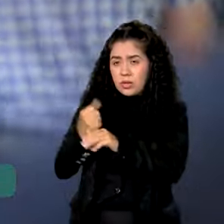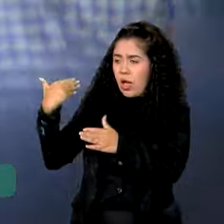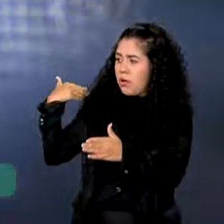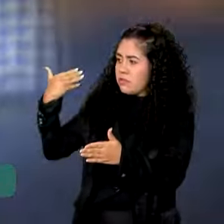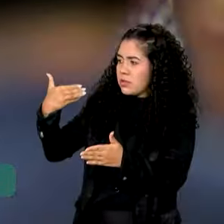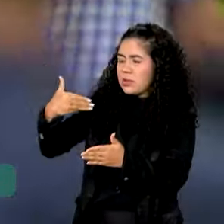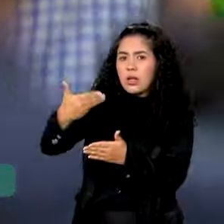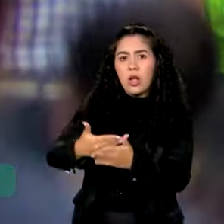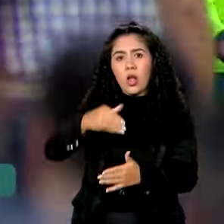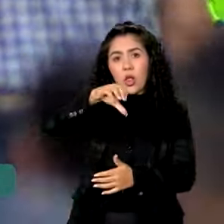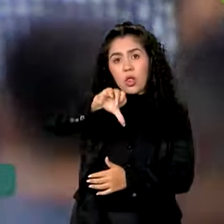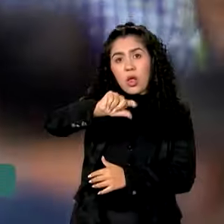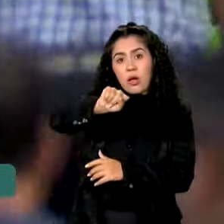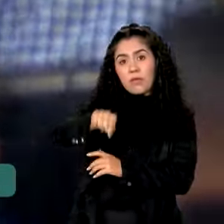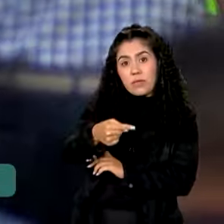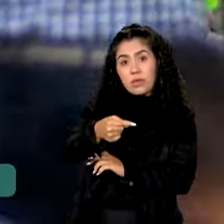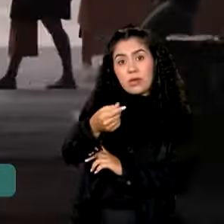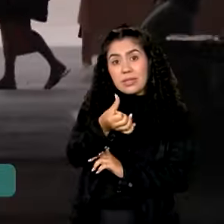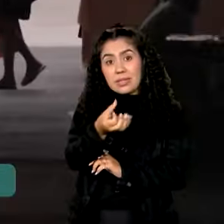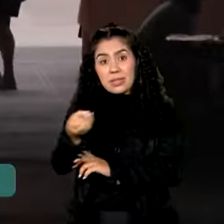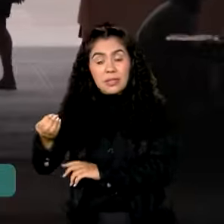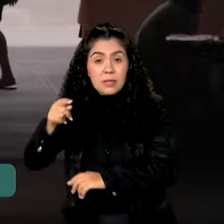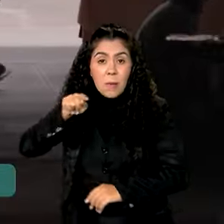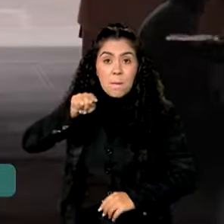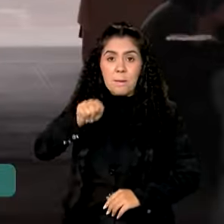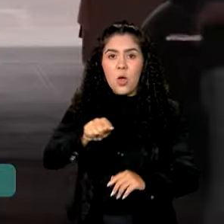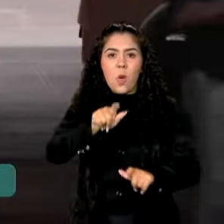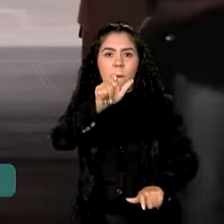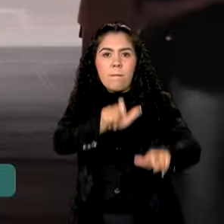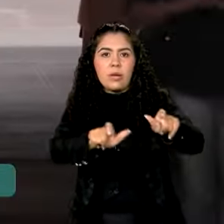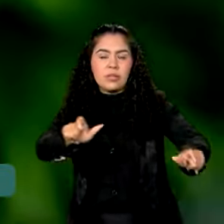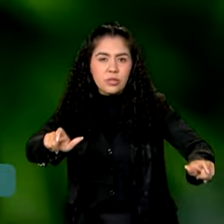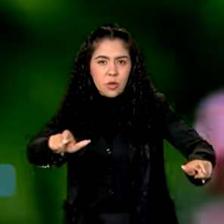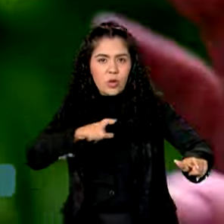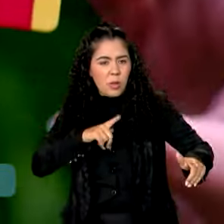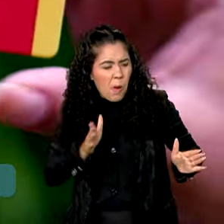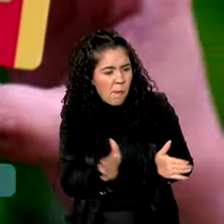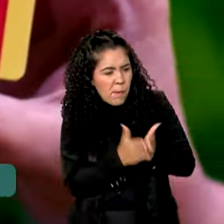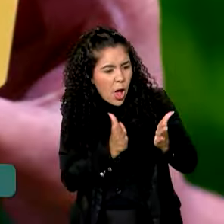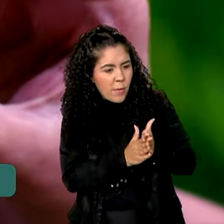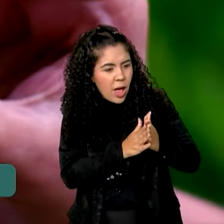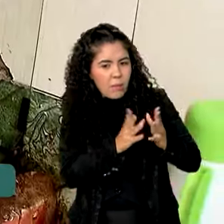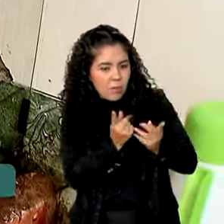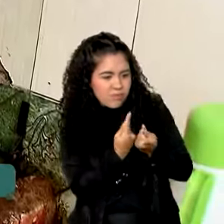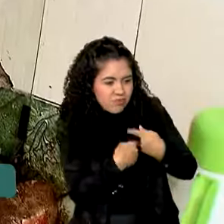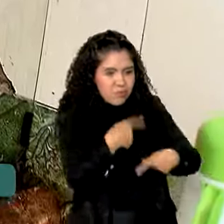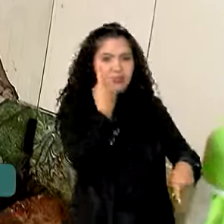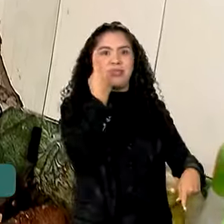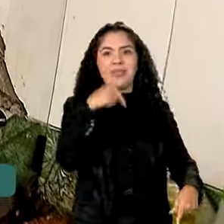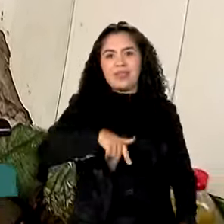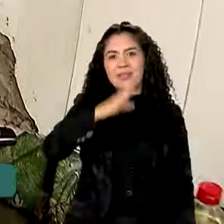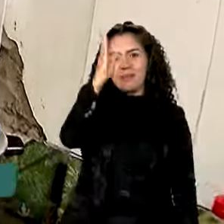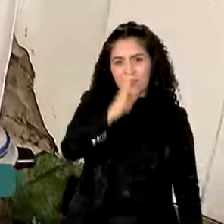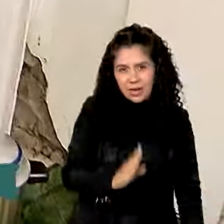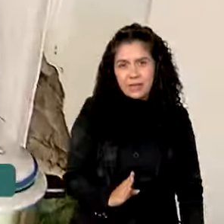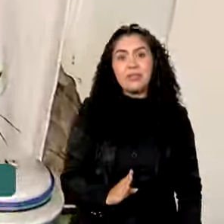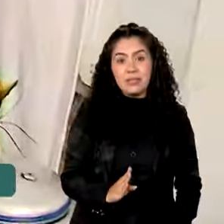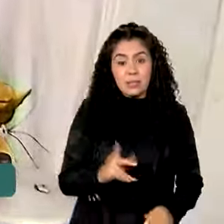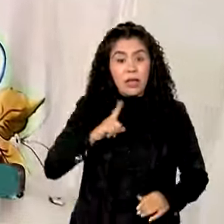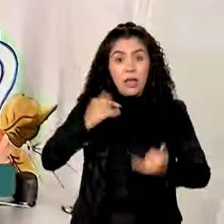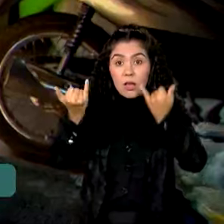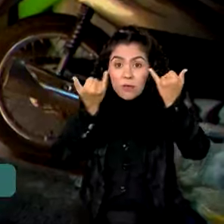9 milhões e 600 mil pessoas saíram da condição de extrema pobreza no Brasil, segundo dados